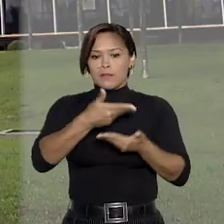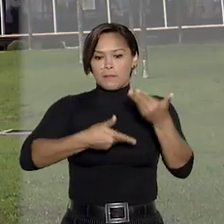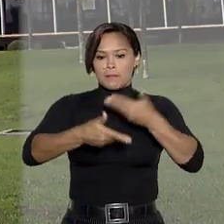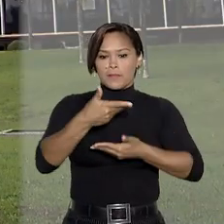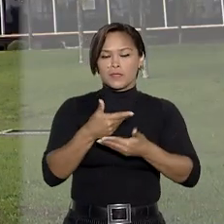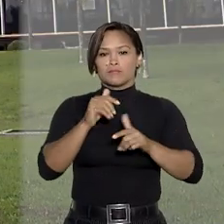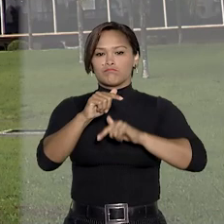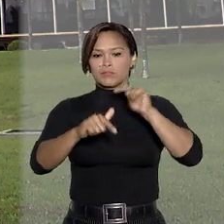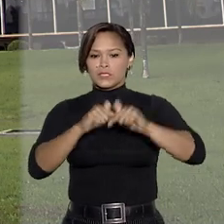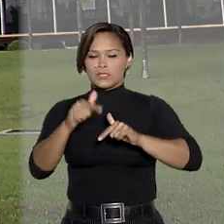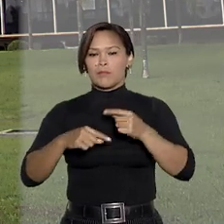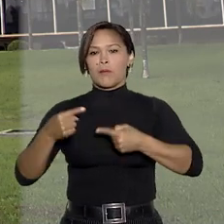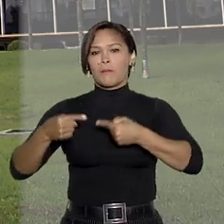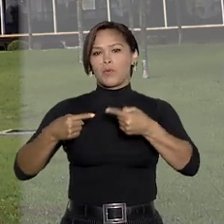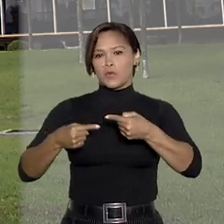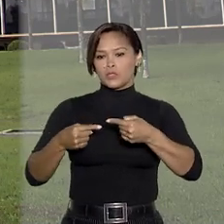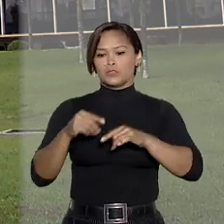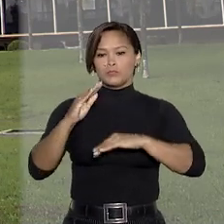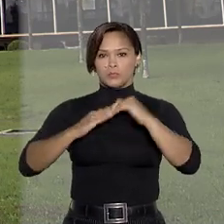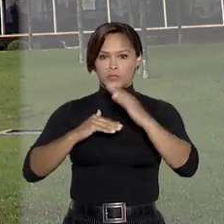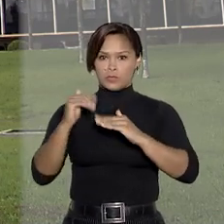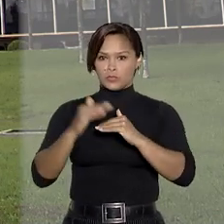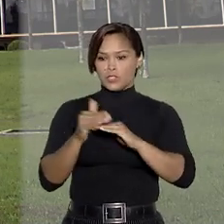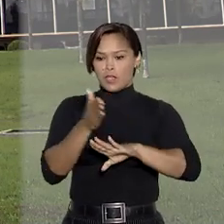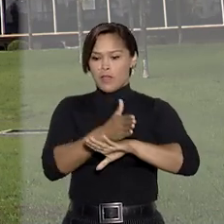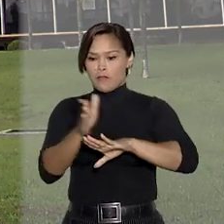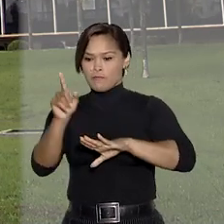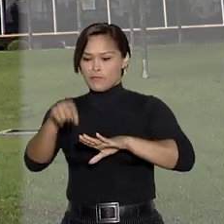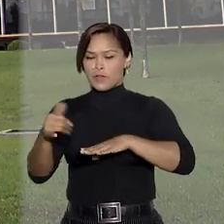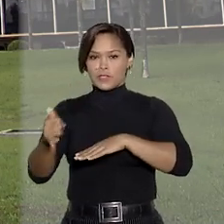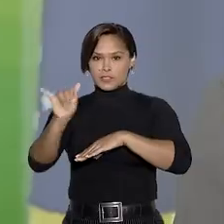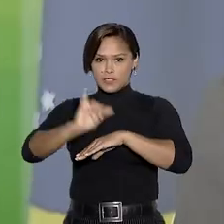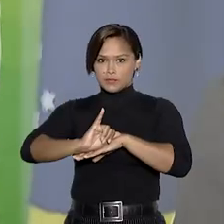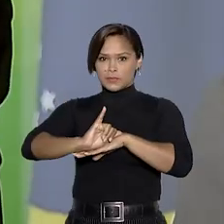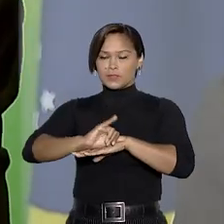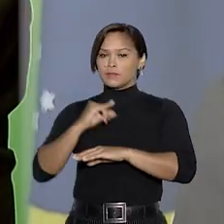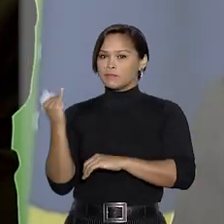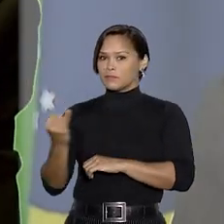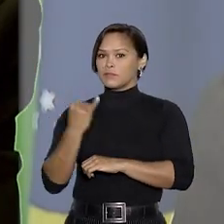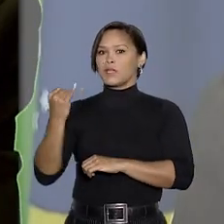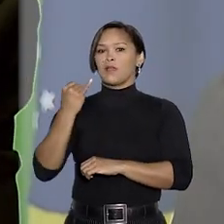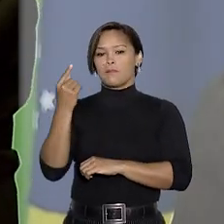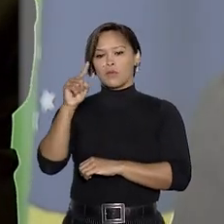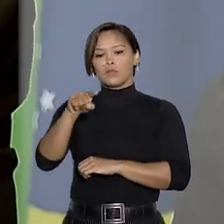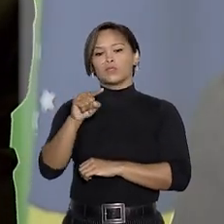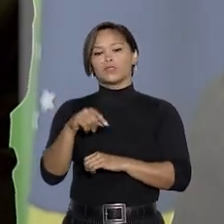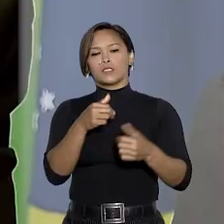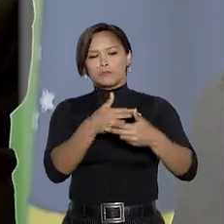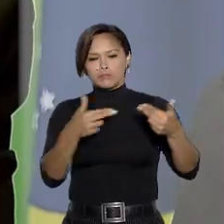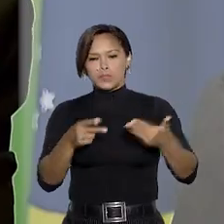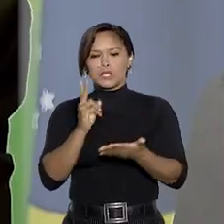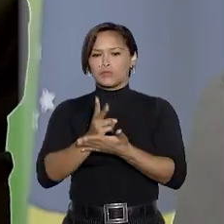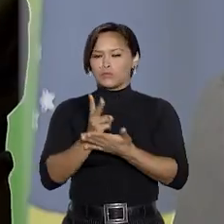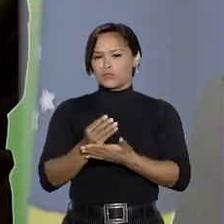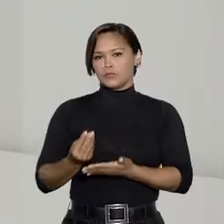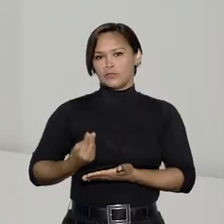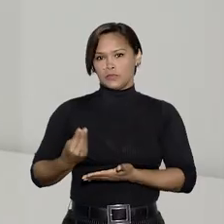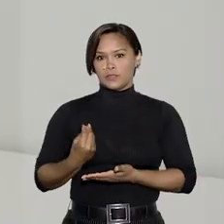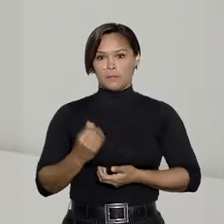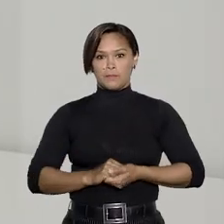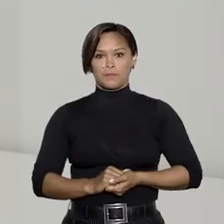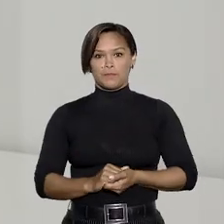participação em atividades político-profissionais fora da capital é fundamental para a subsistência dele.